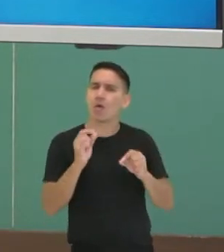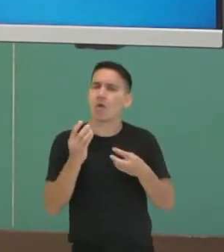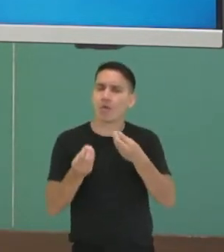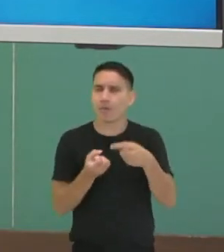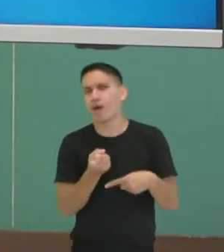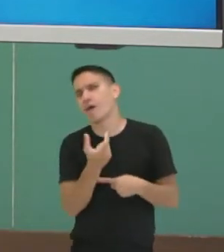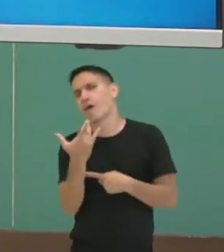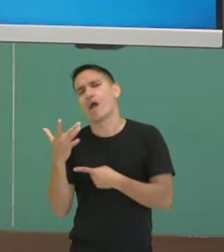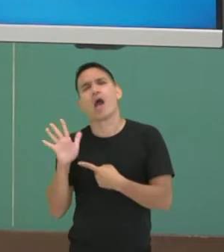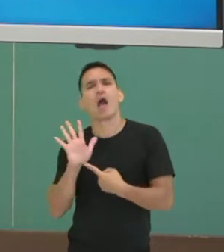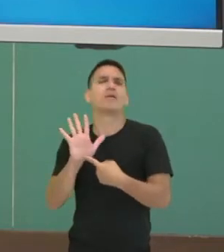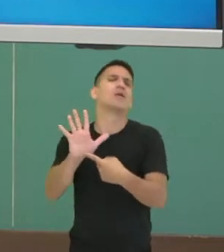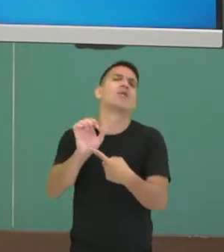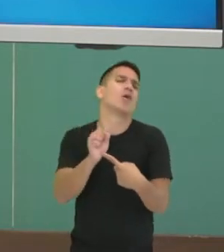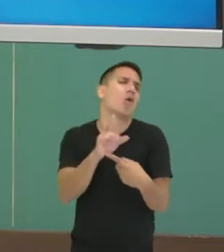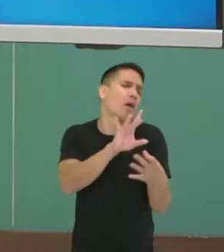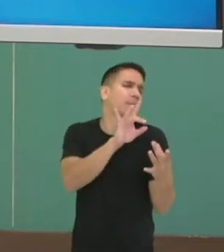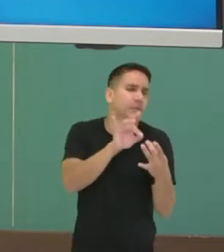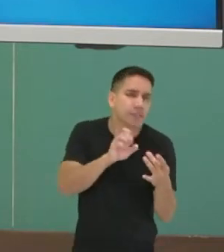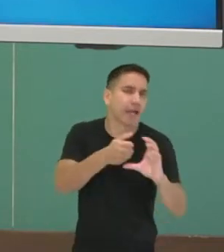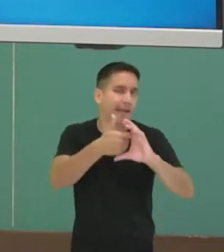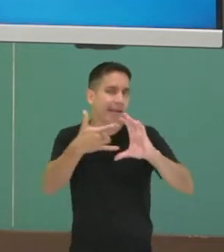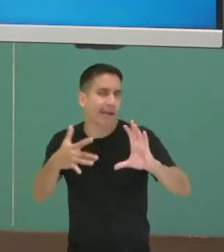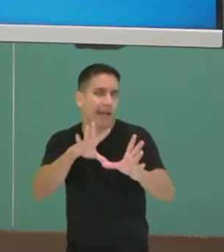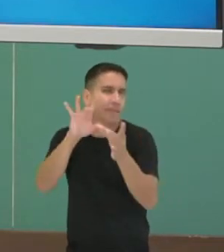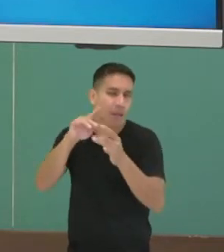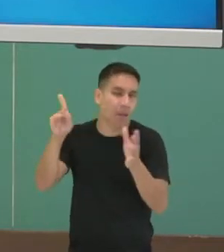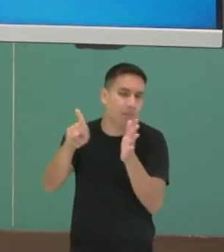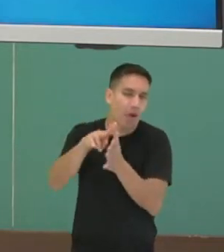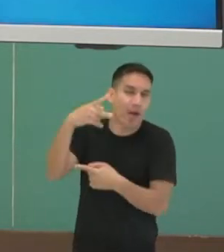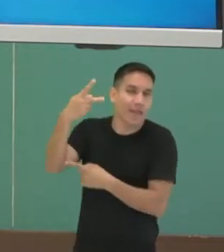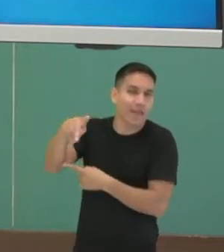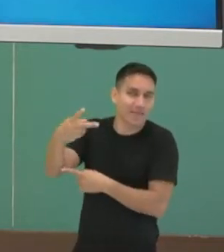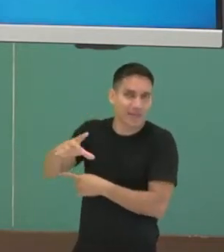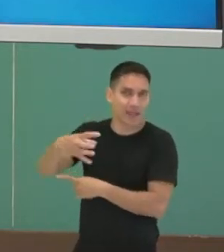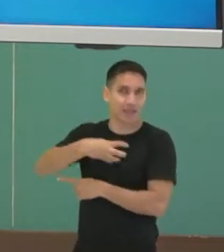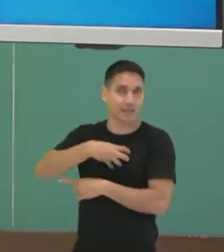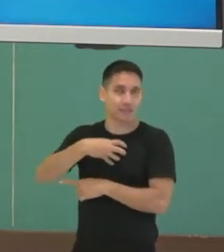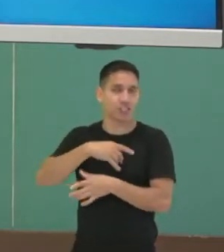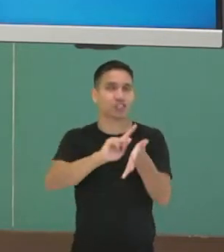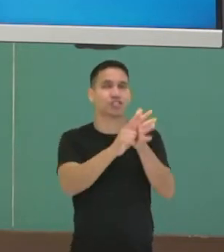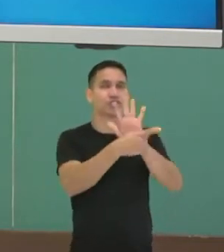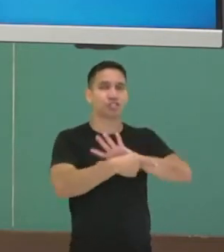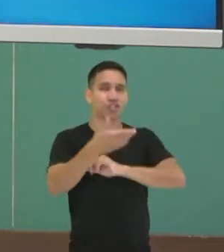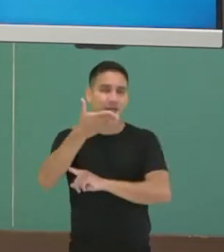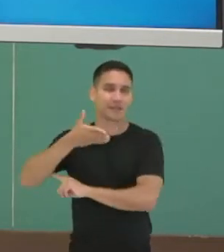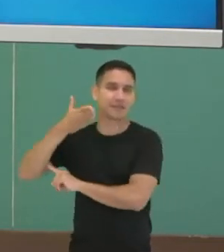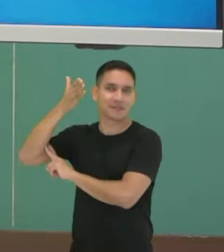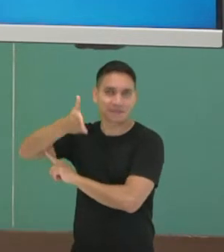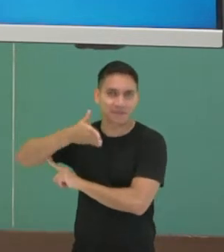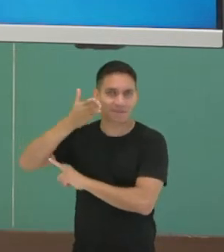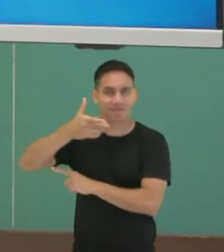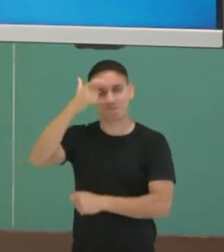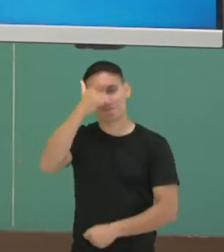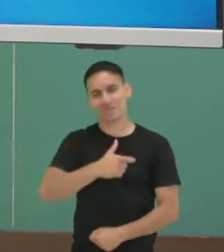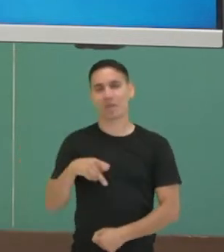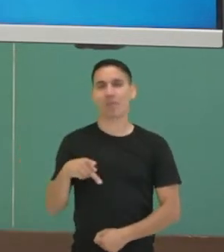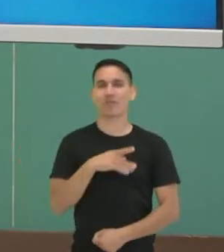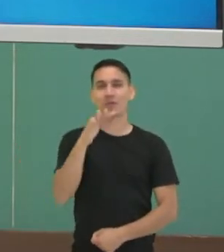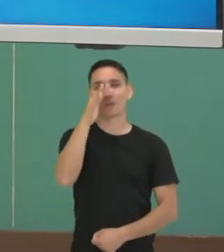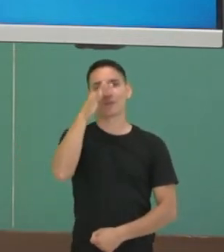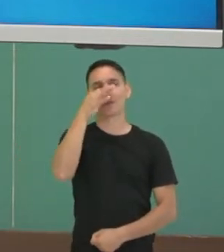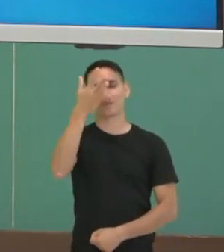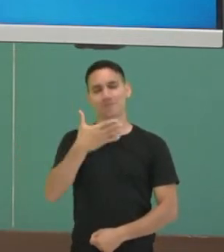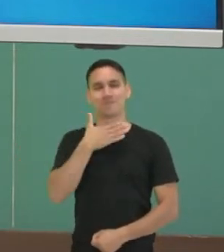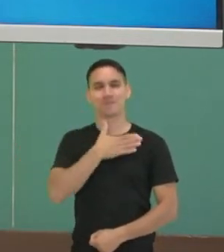algumas especificidades, algumas características peculiares a esse tipo de gênero discursivo. Eu sou a professora Rosa